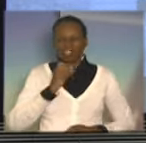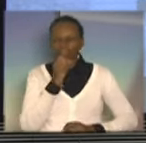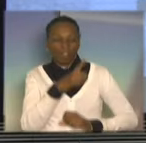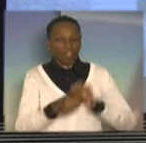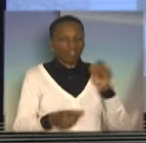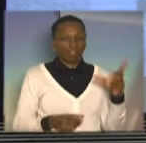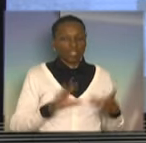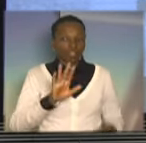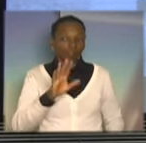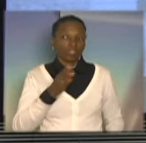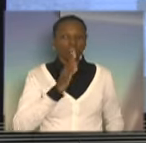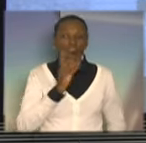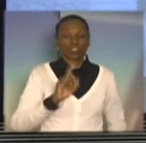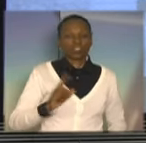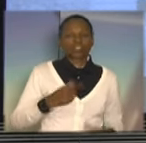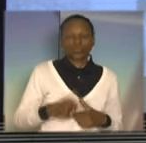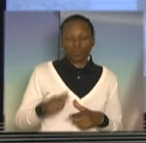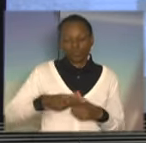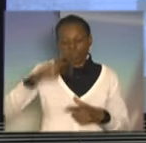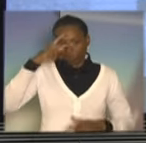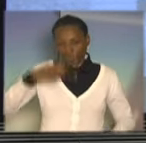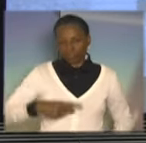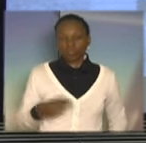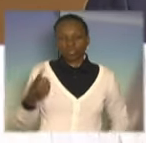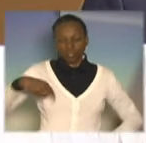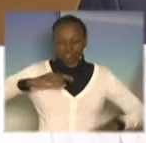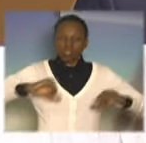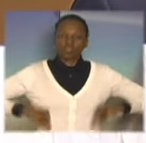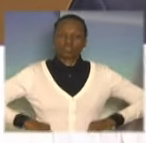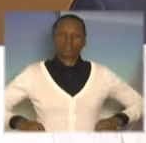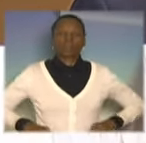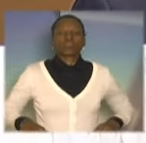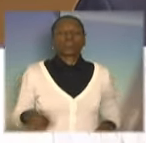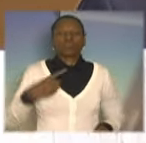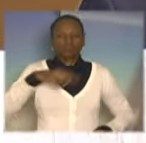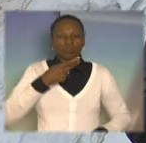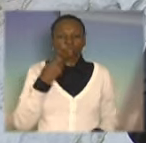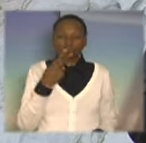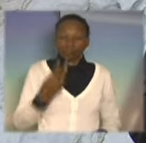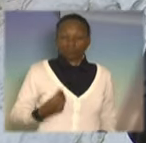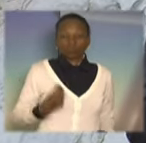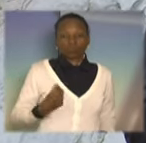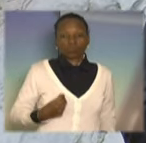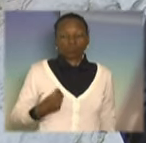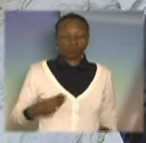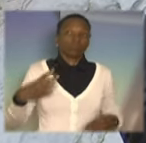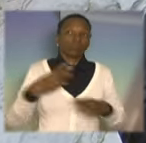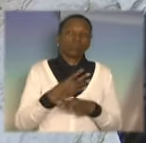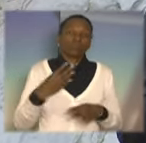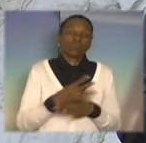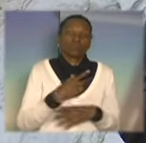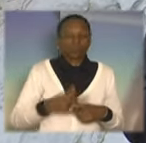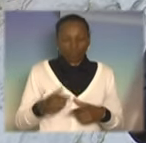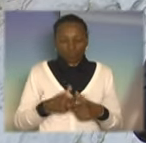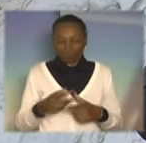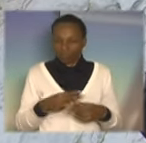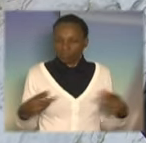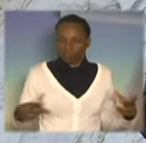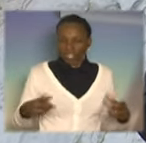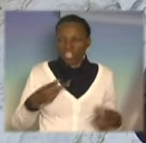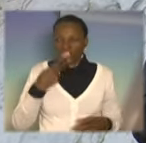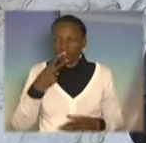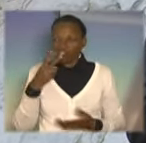falando de criminalidade aqui, deputado Georgiato, nós falamos o que nós vivemos, o que nós enfrentamos. Nós não falamos porque nós lemos, estudamos ou